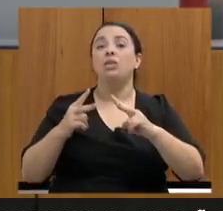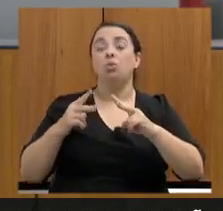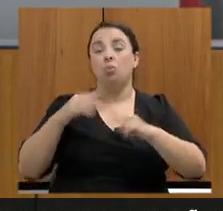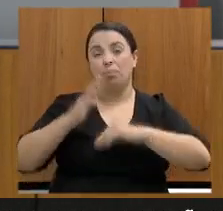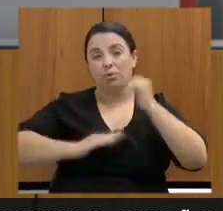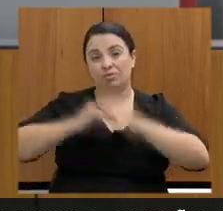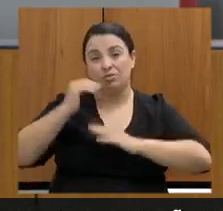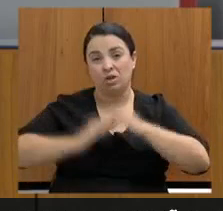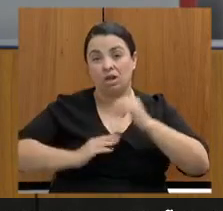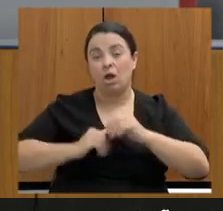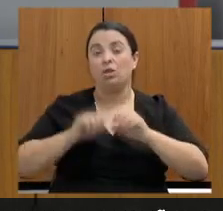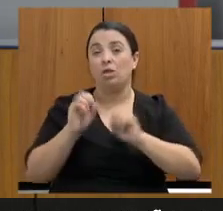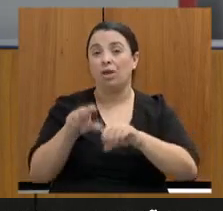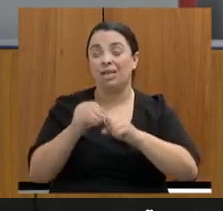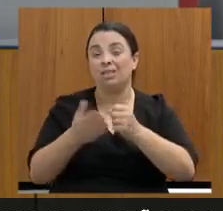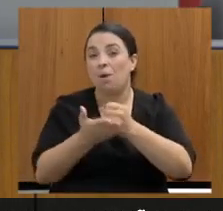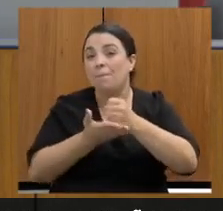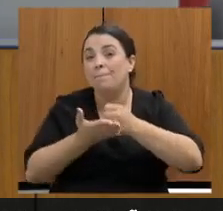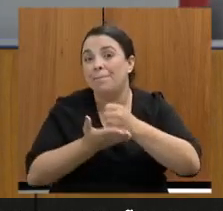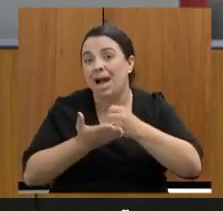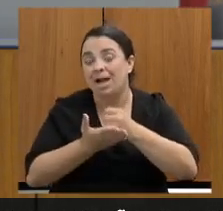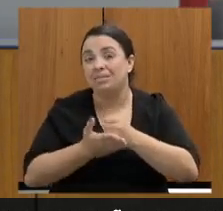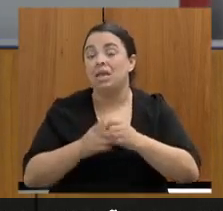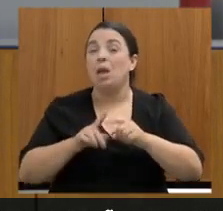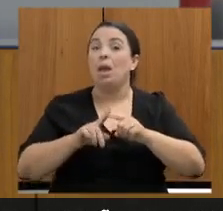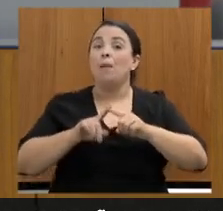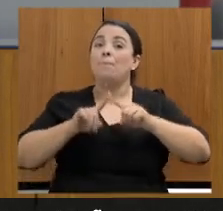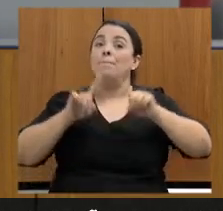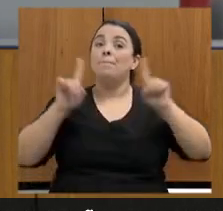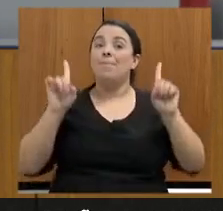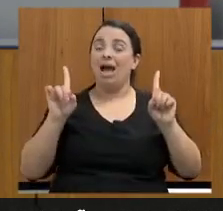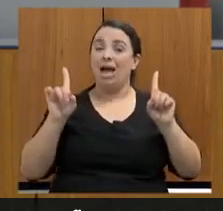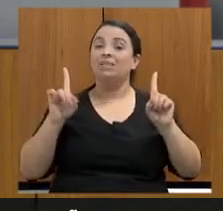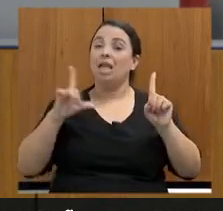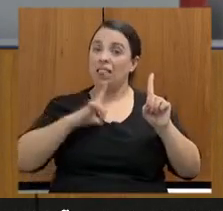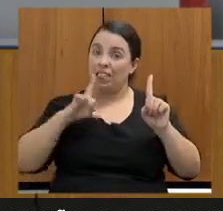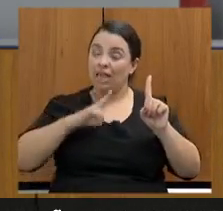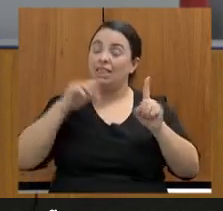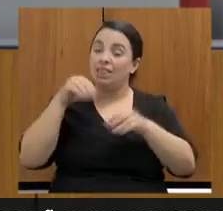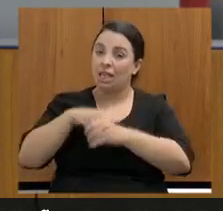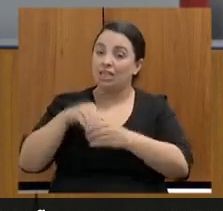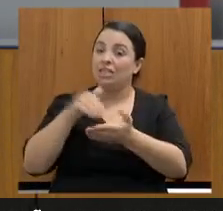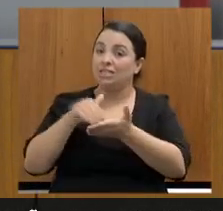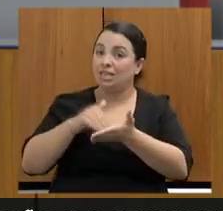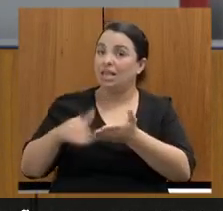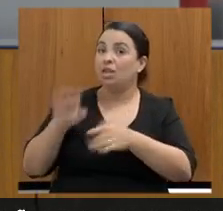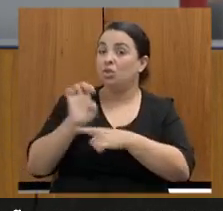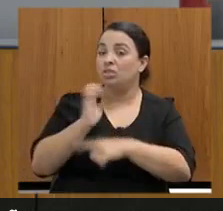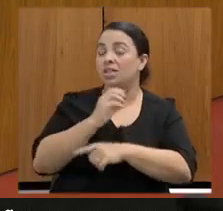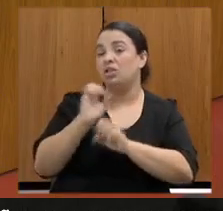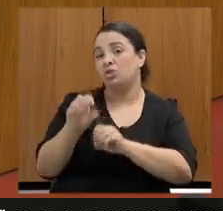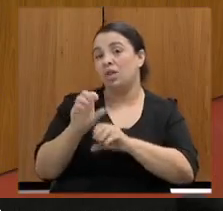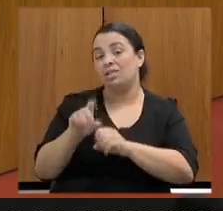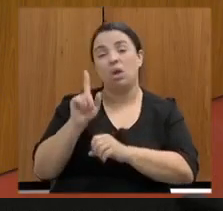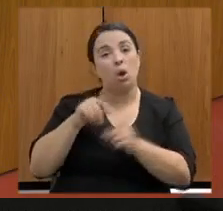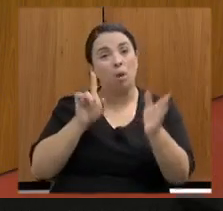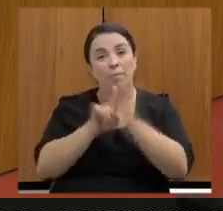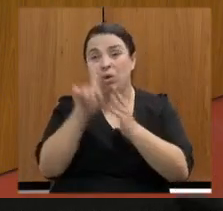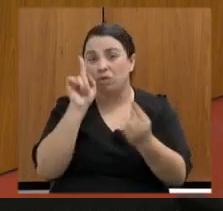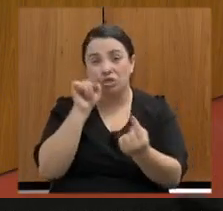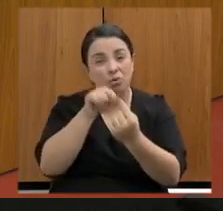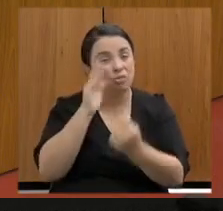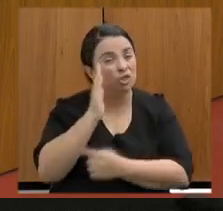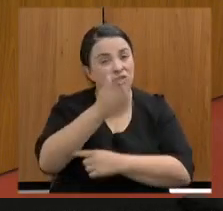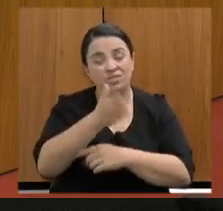Educação. Mexe também com outra secretaria, mas está retirando da Secretaria de Estado da Educação. É uma pergunta objetiva. Fundeb,